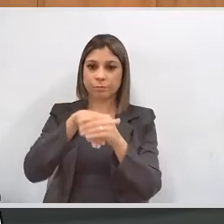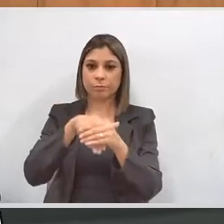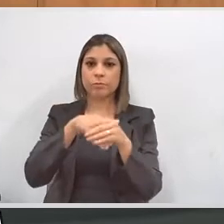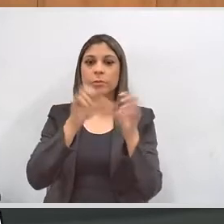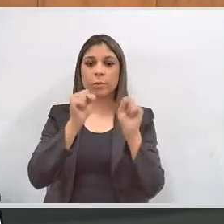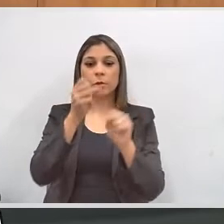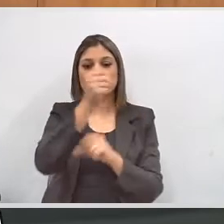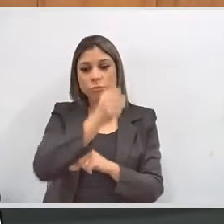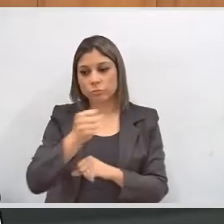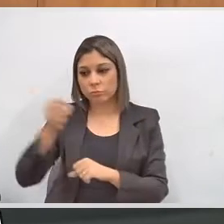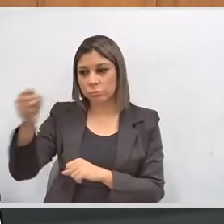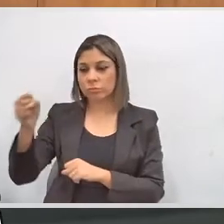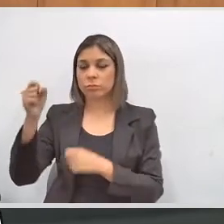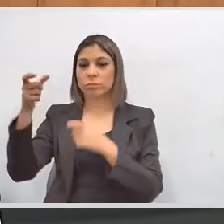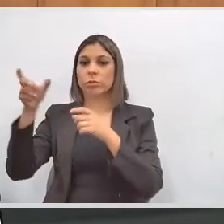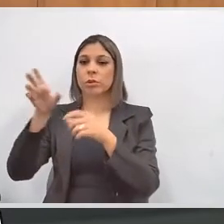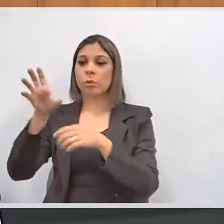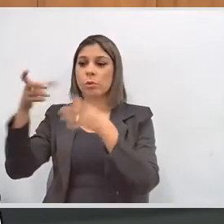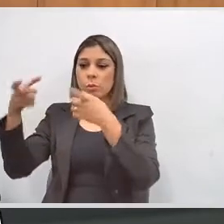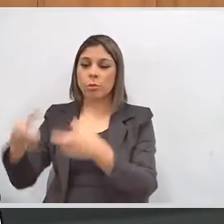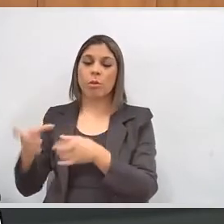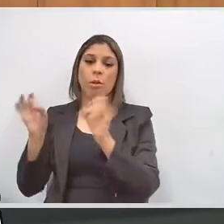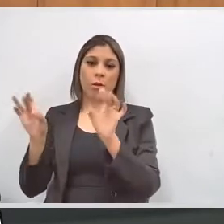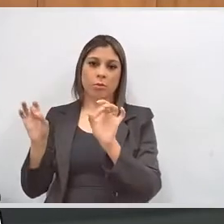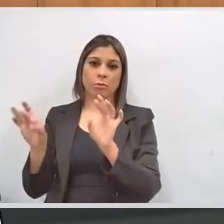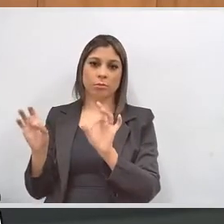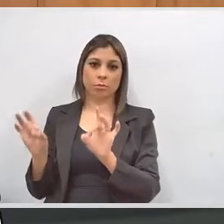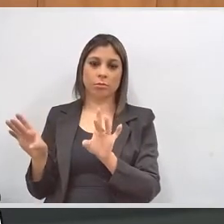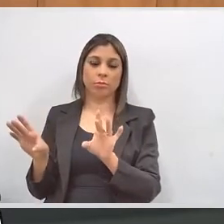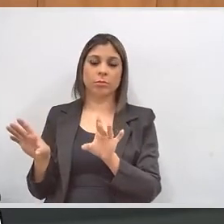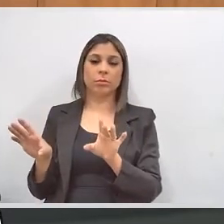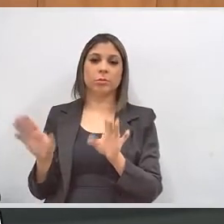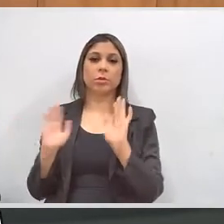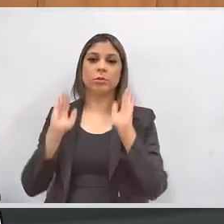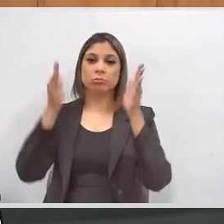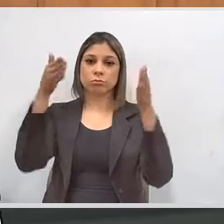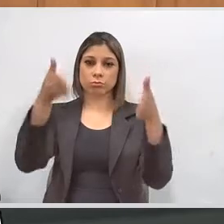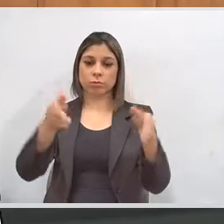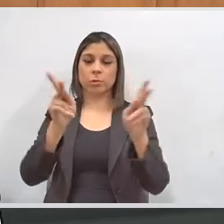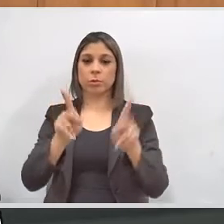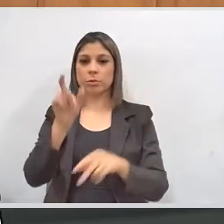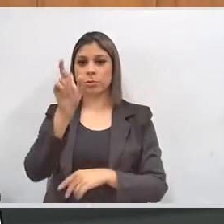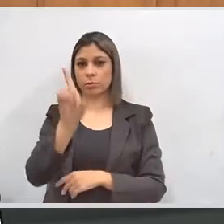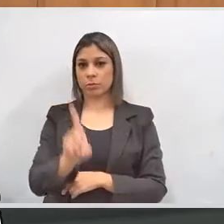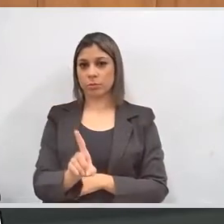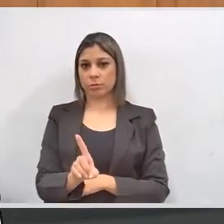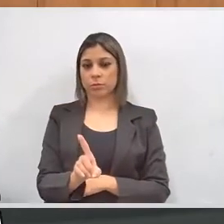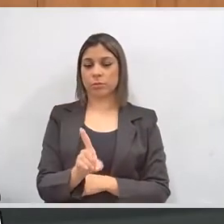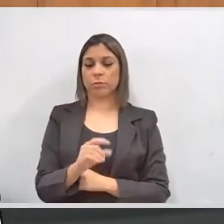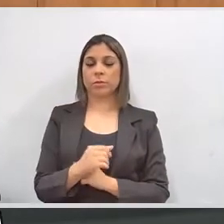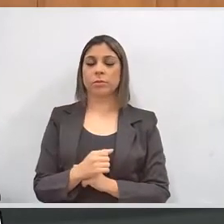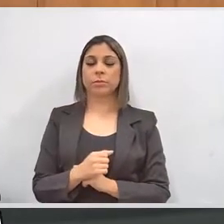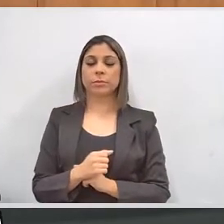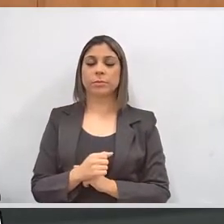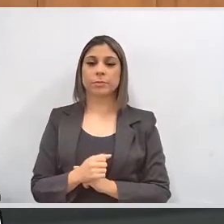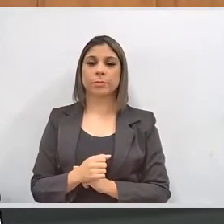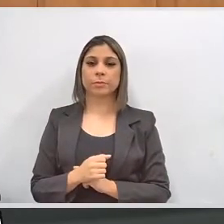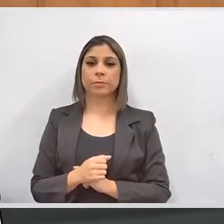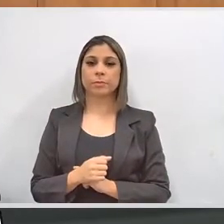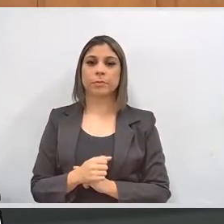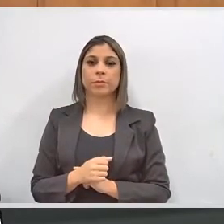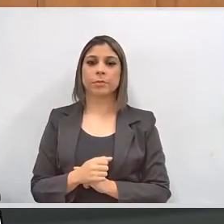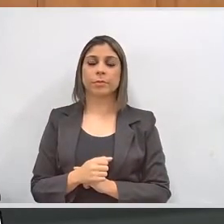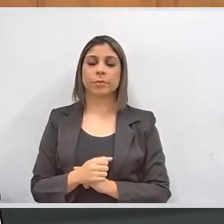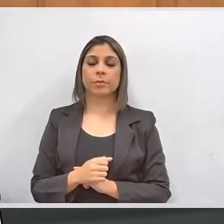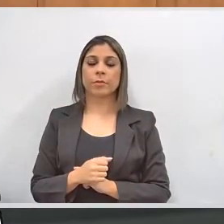essas sessões especiais. Com isso, então, se não fazendo o atendimento universal como desejado, pelo